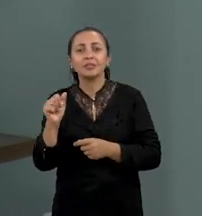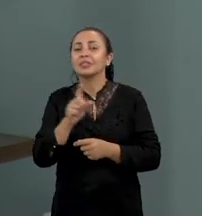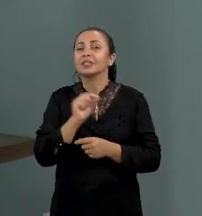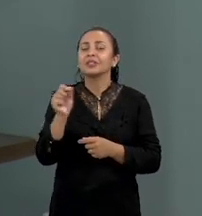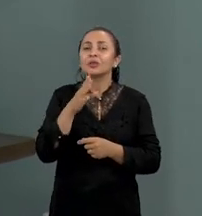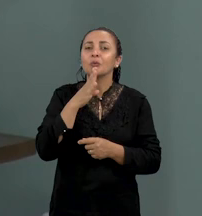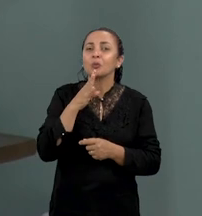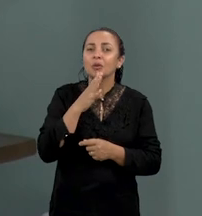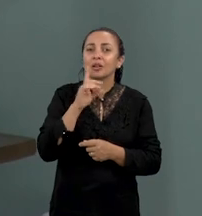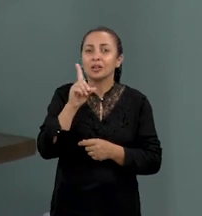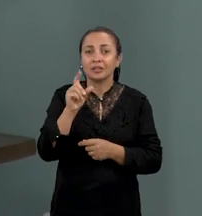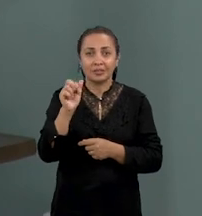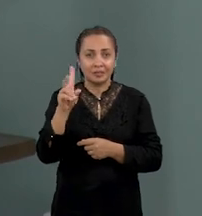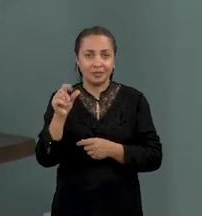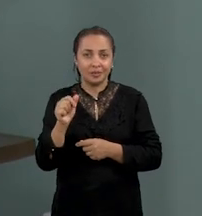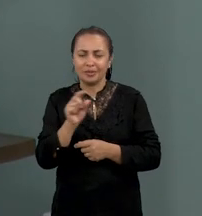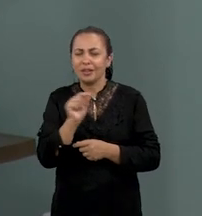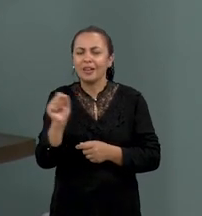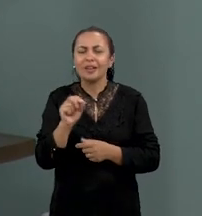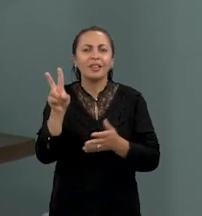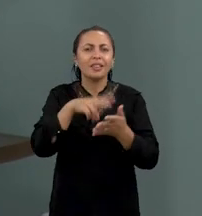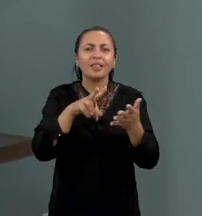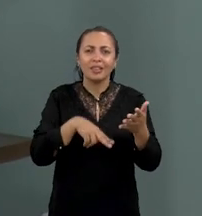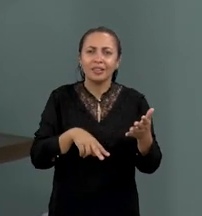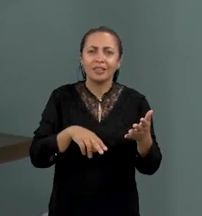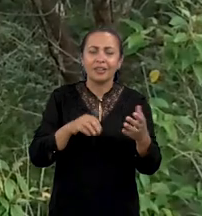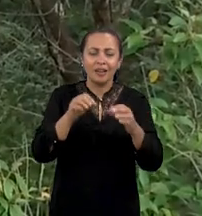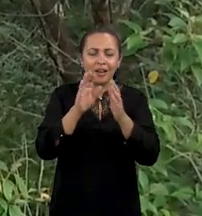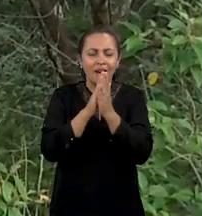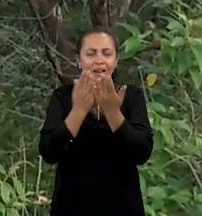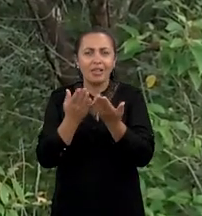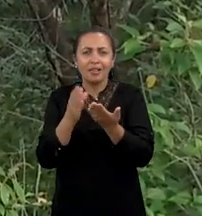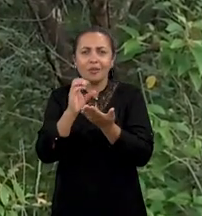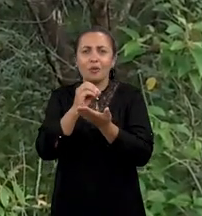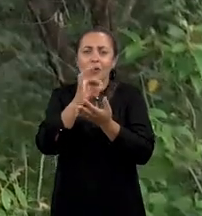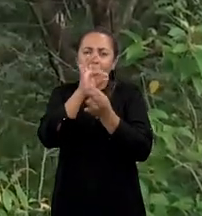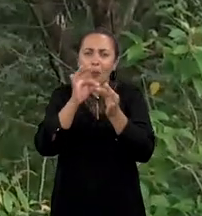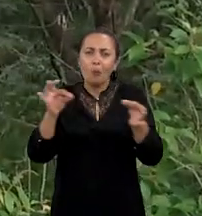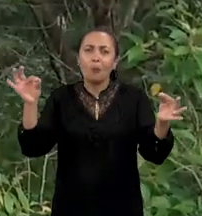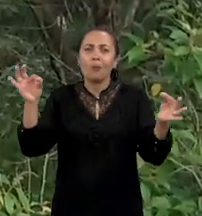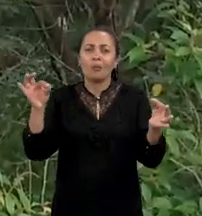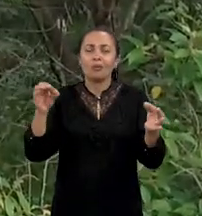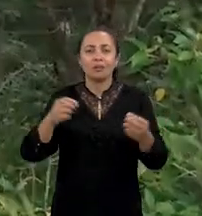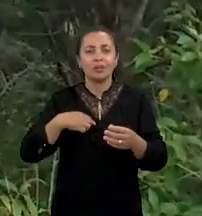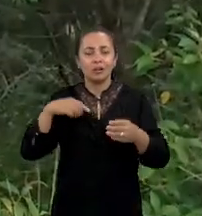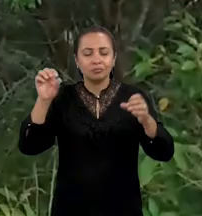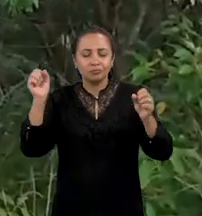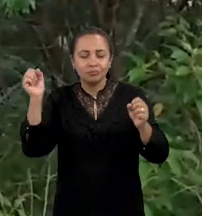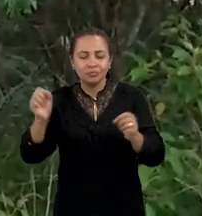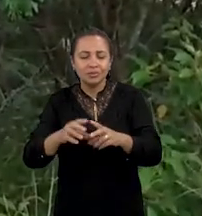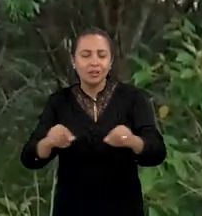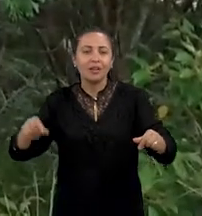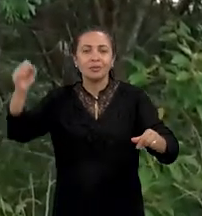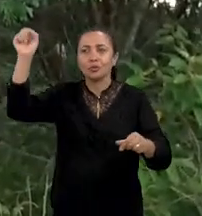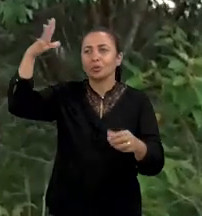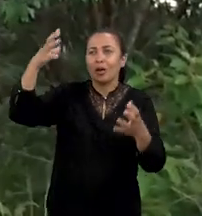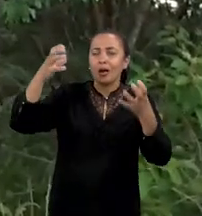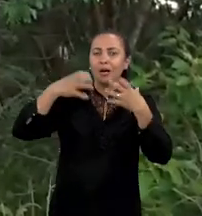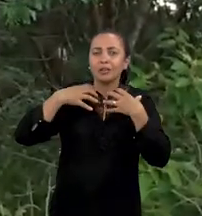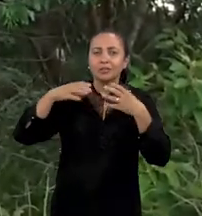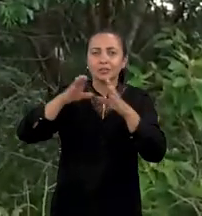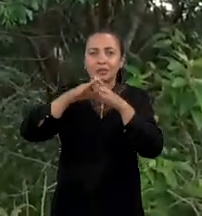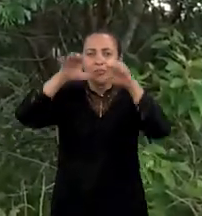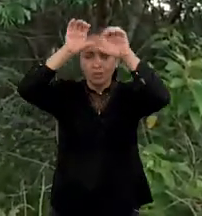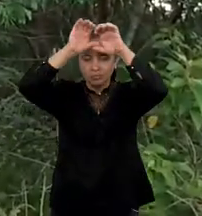Quem é que conhece Davi Paixão? Quem lê os cordéis de Davi Paixão? Sou da terra do sol quente, onde nasceu Gonzagão, e